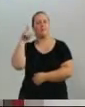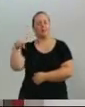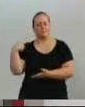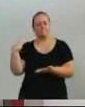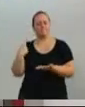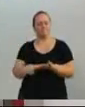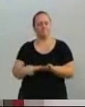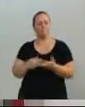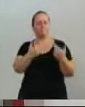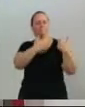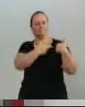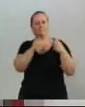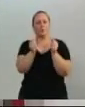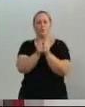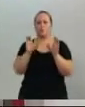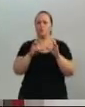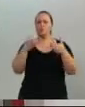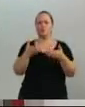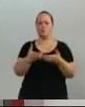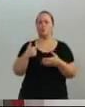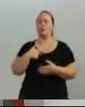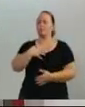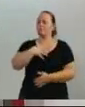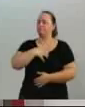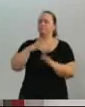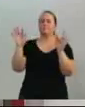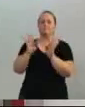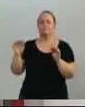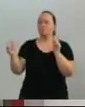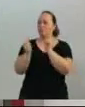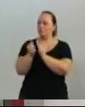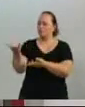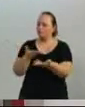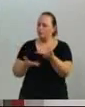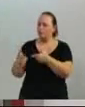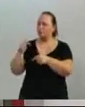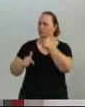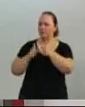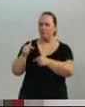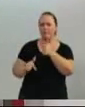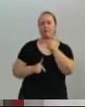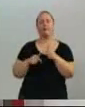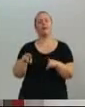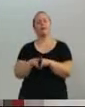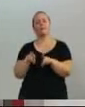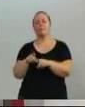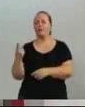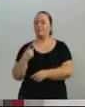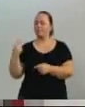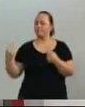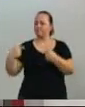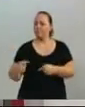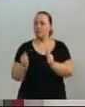dividir esses poucos dias contigo aqui, também disputar-se a última eleição junto conosco.